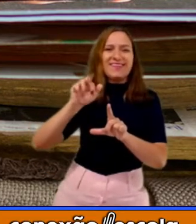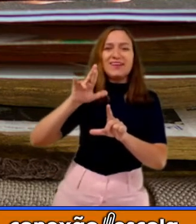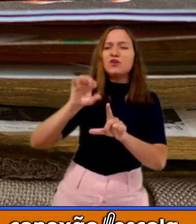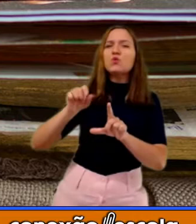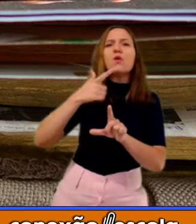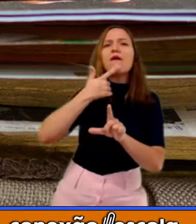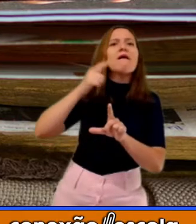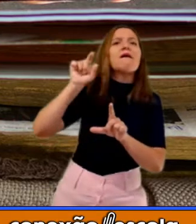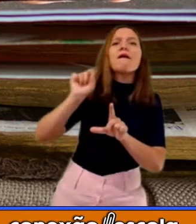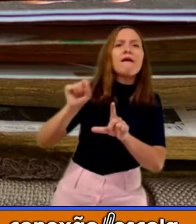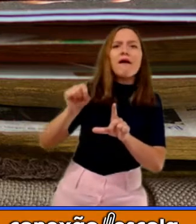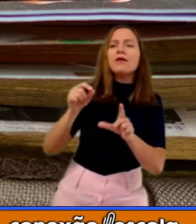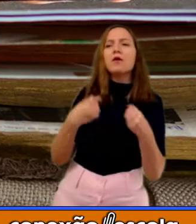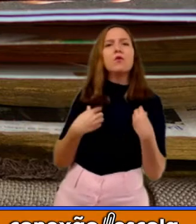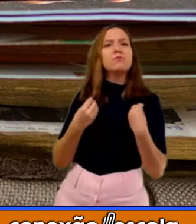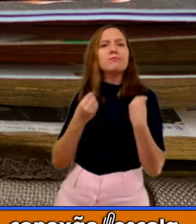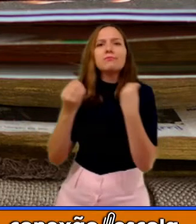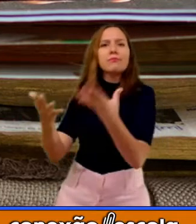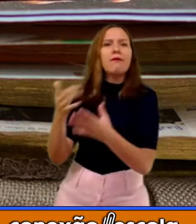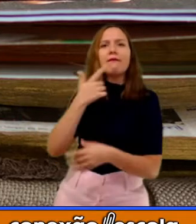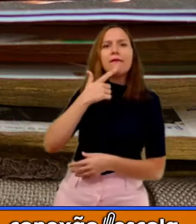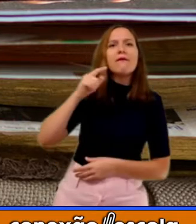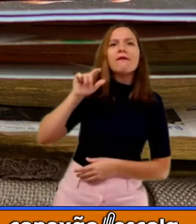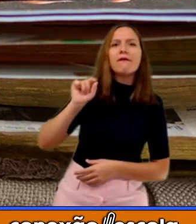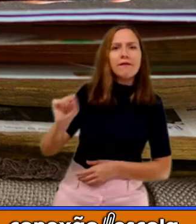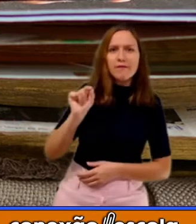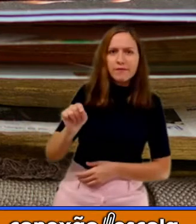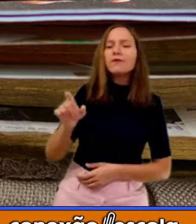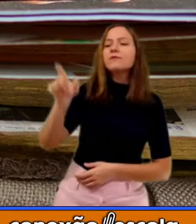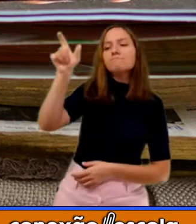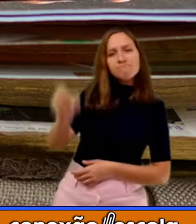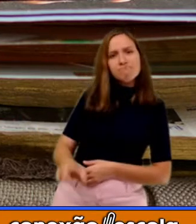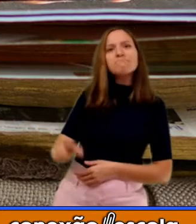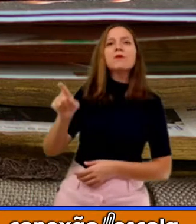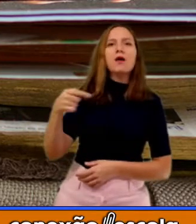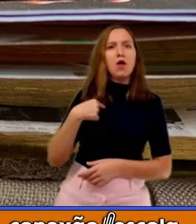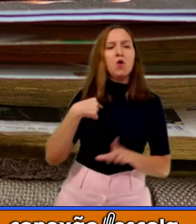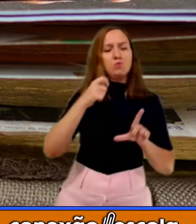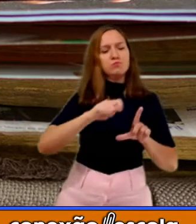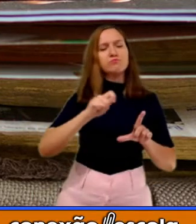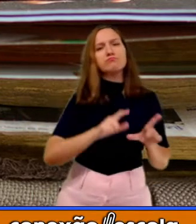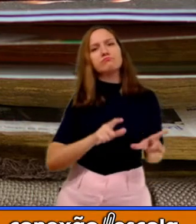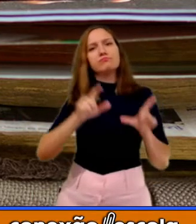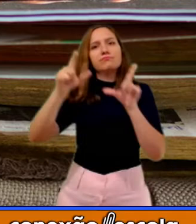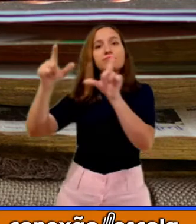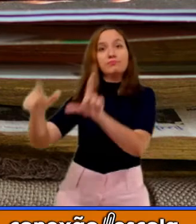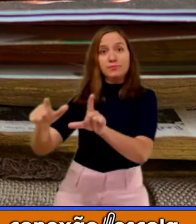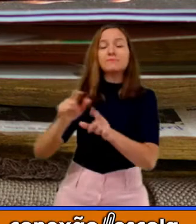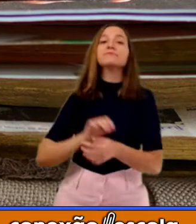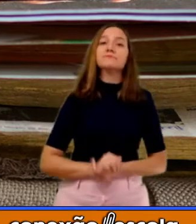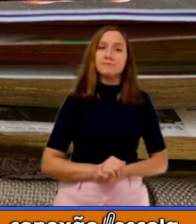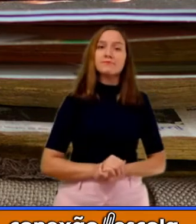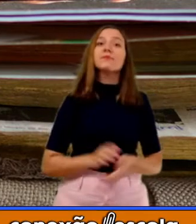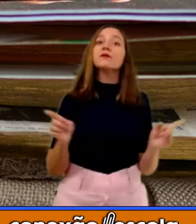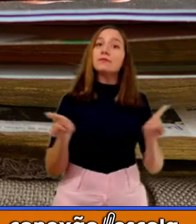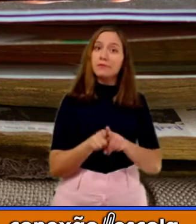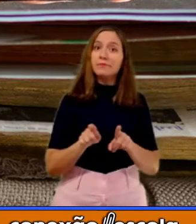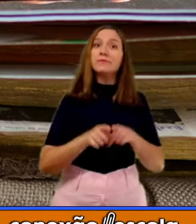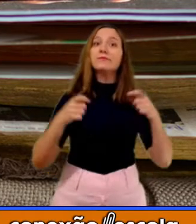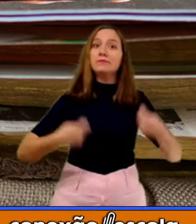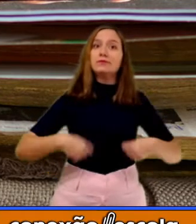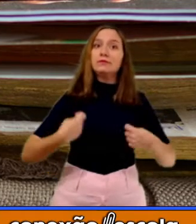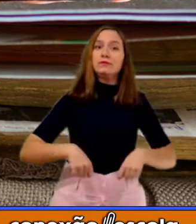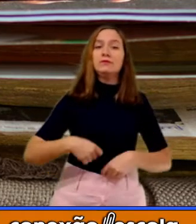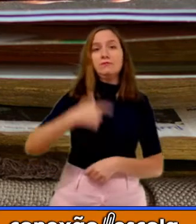pessoa a quem se destina aquele bilhete. É para quem eu vou estar enviando. Ele tem que ter o